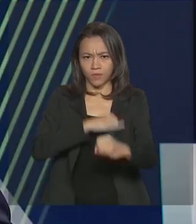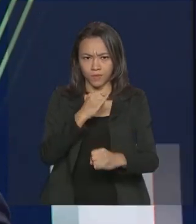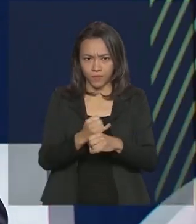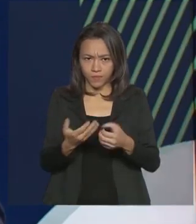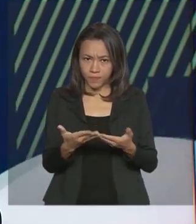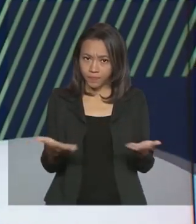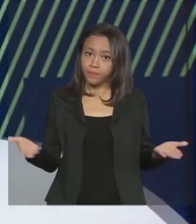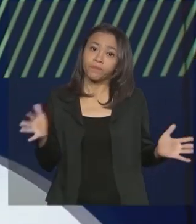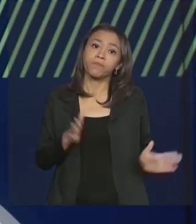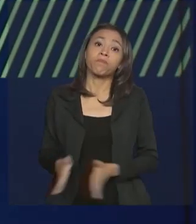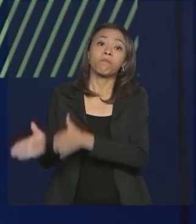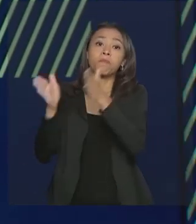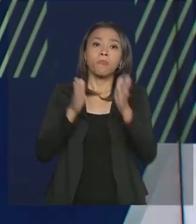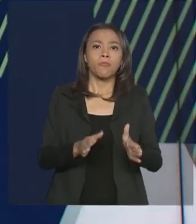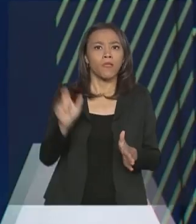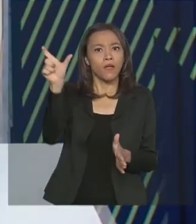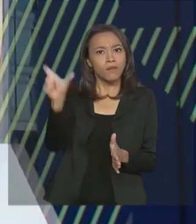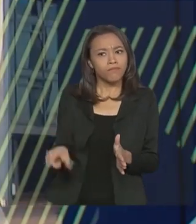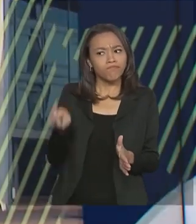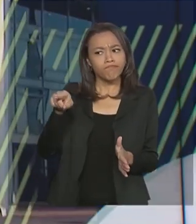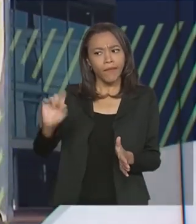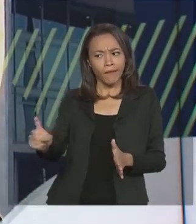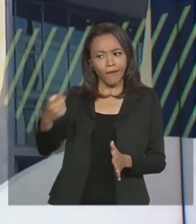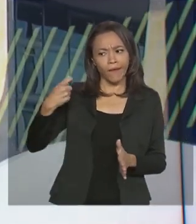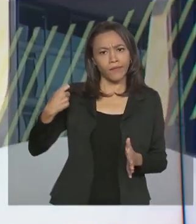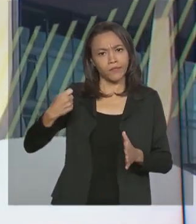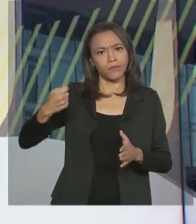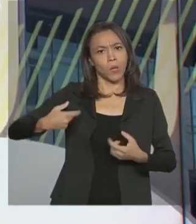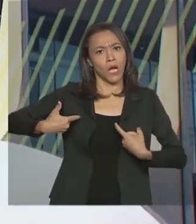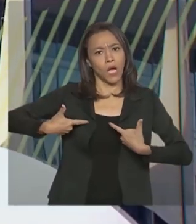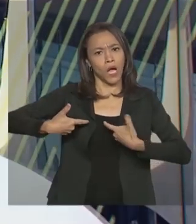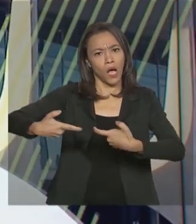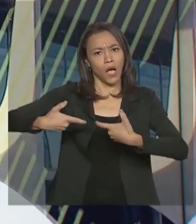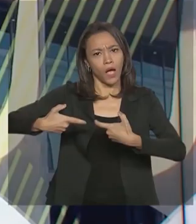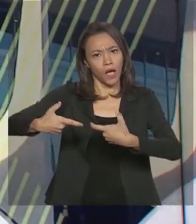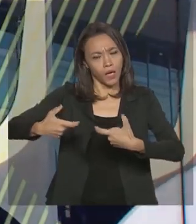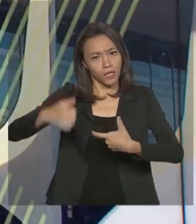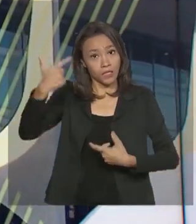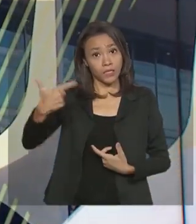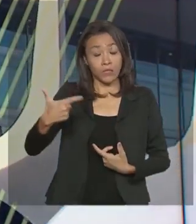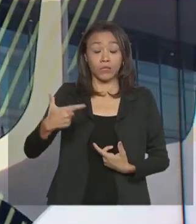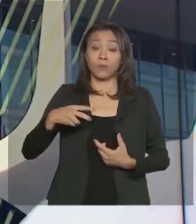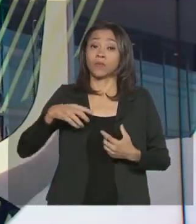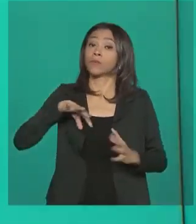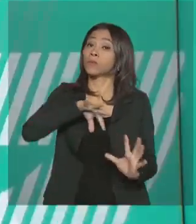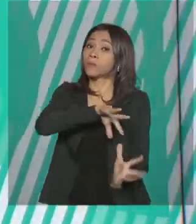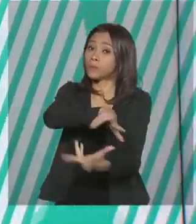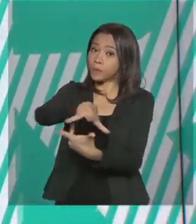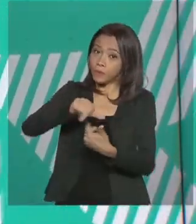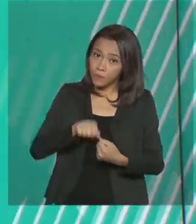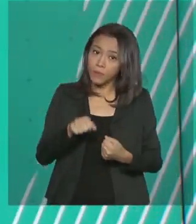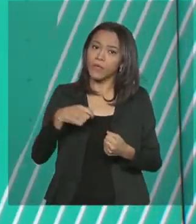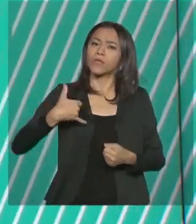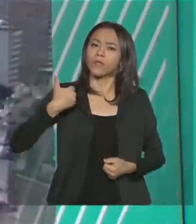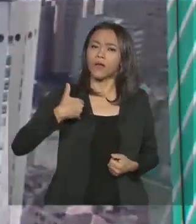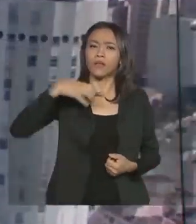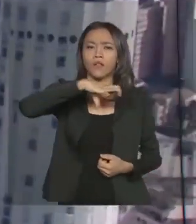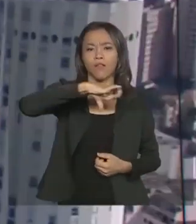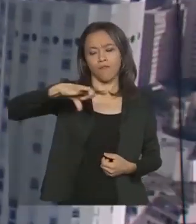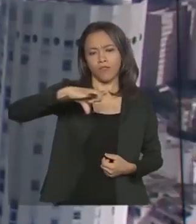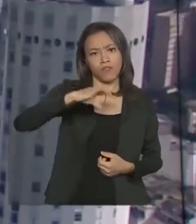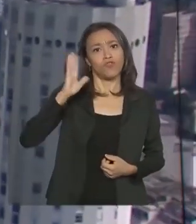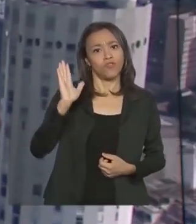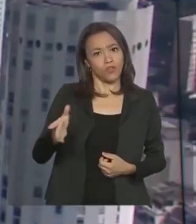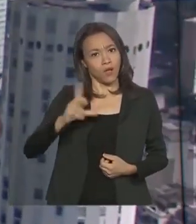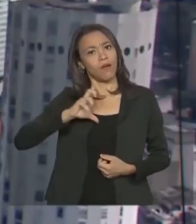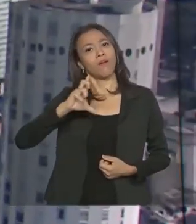Um dos combatentes que lutou na Segunda Guerra Mundial junto à Força Expedicionária Brasileira, de 99 anos, recebeu